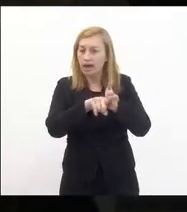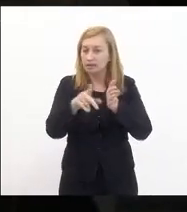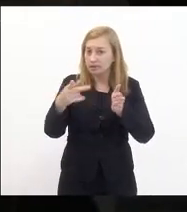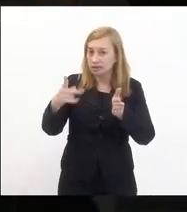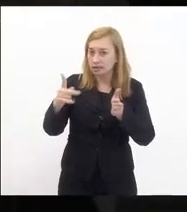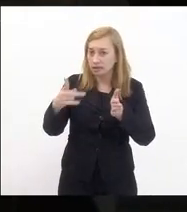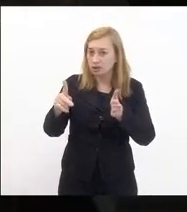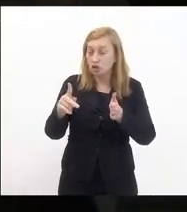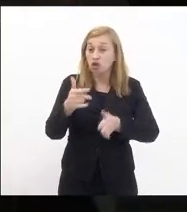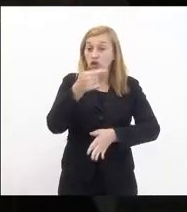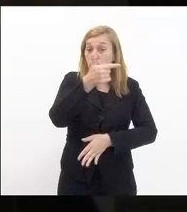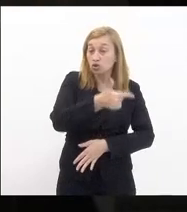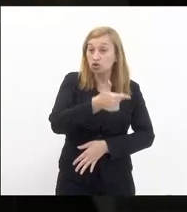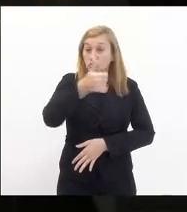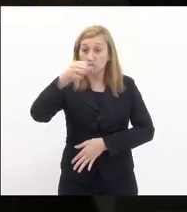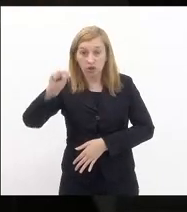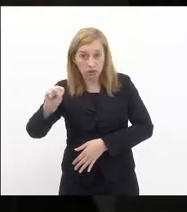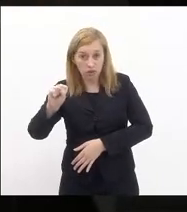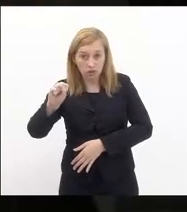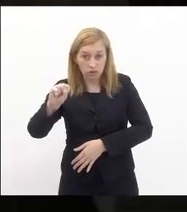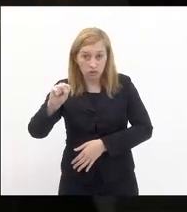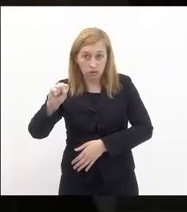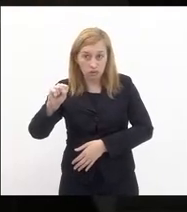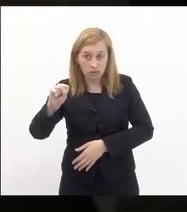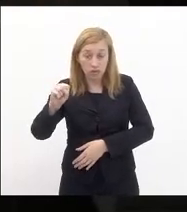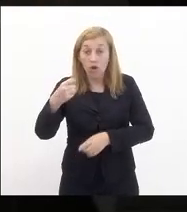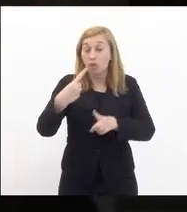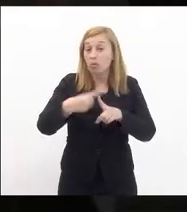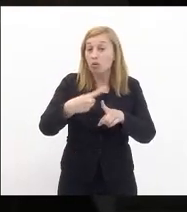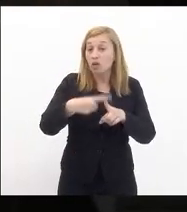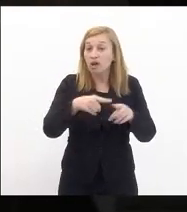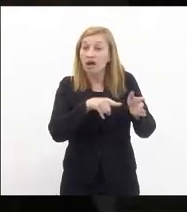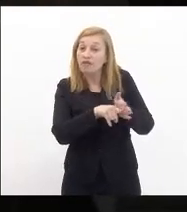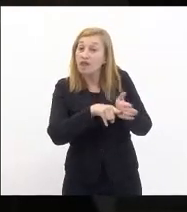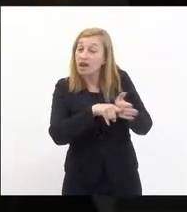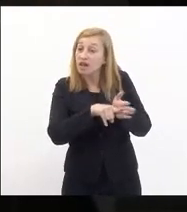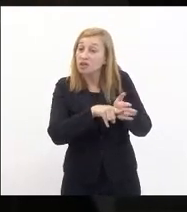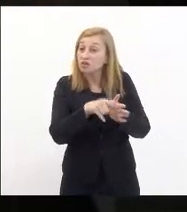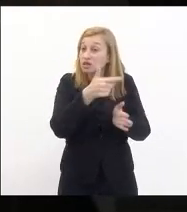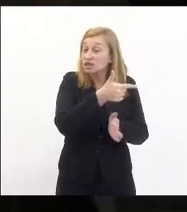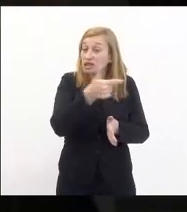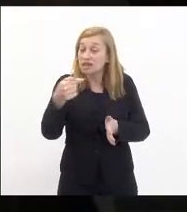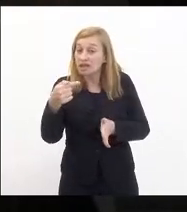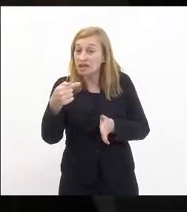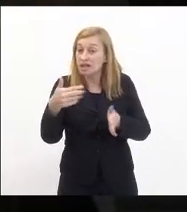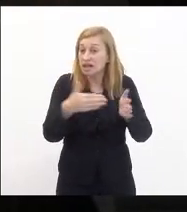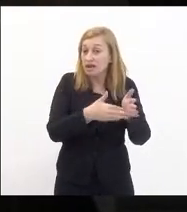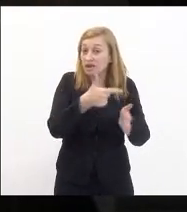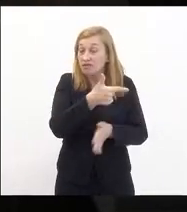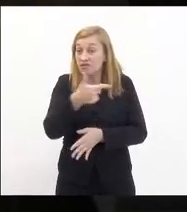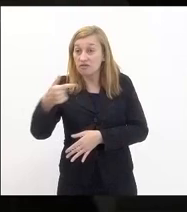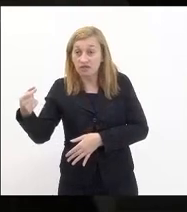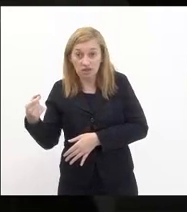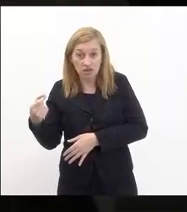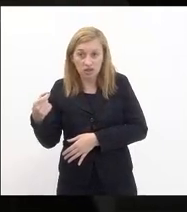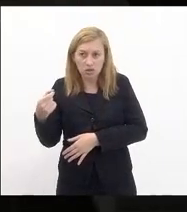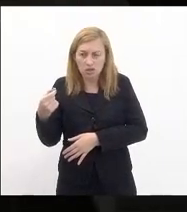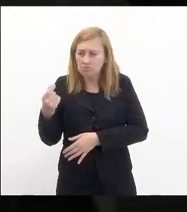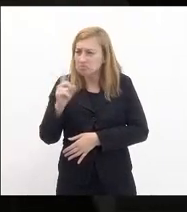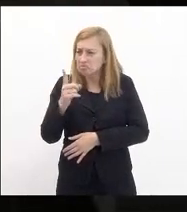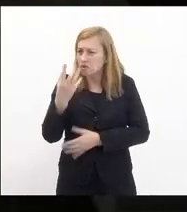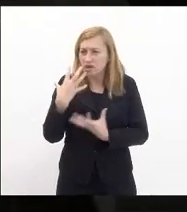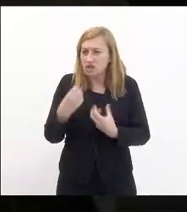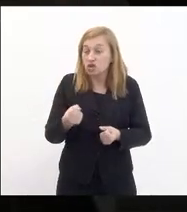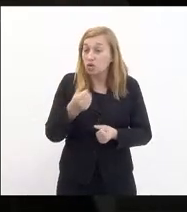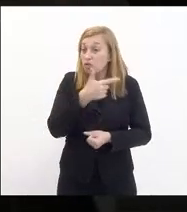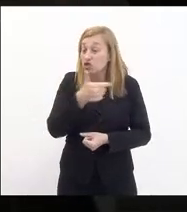2018 porque analisou de 17 a 20 não considerou 21